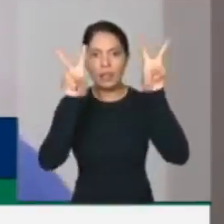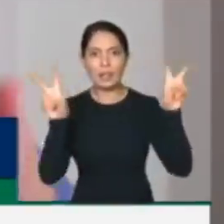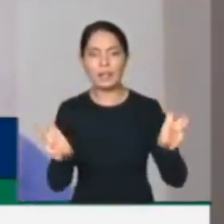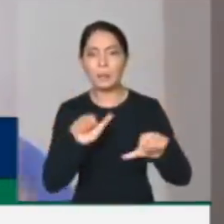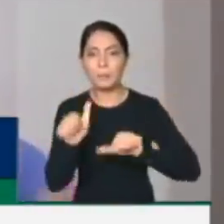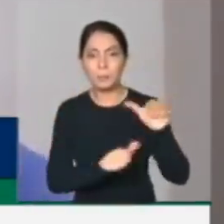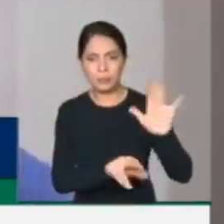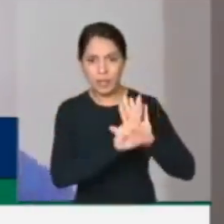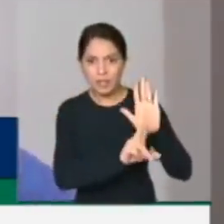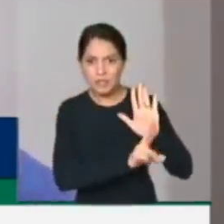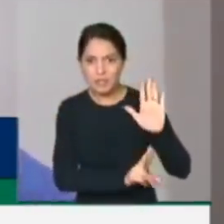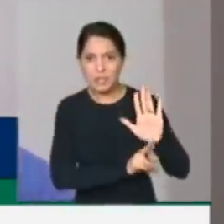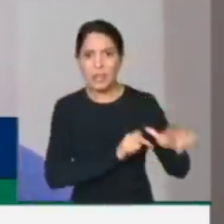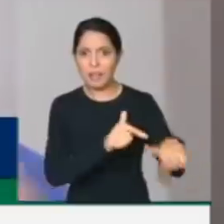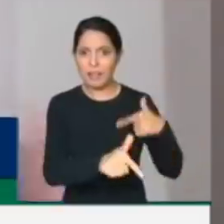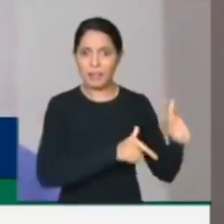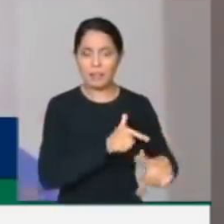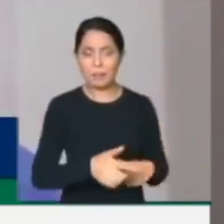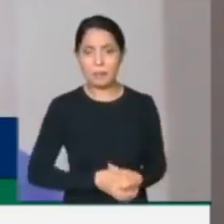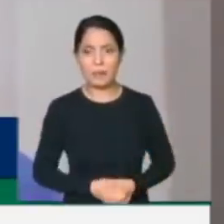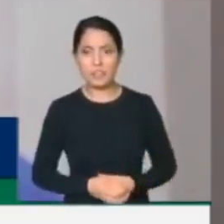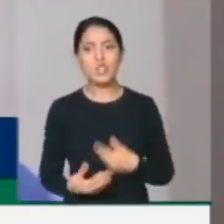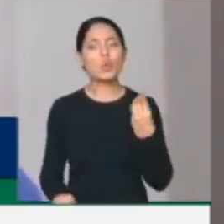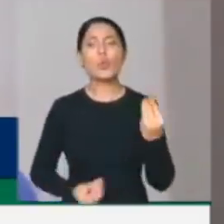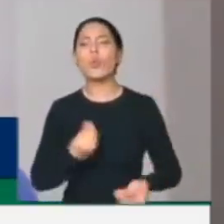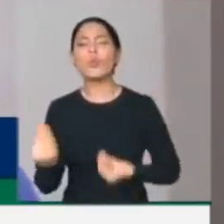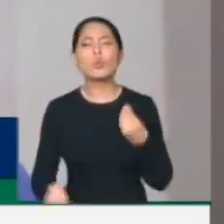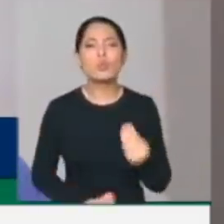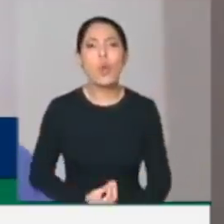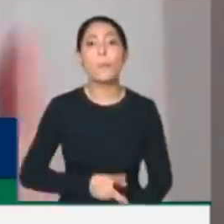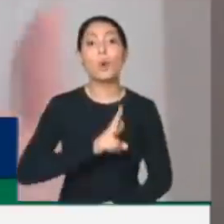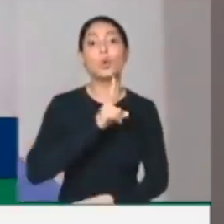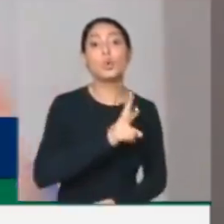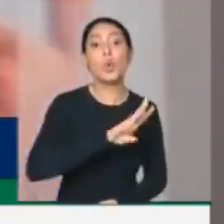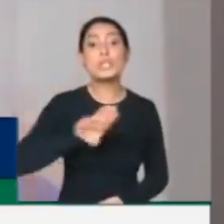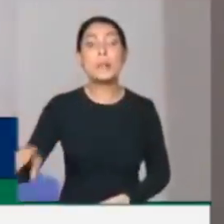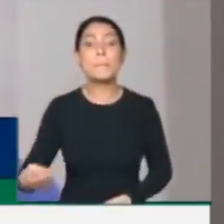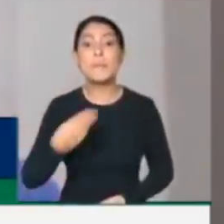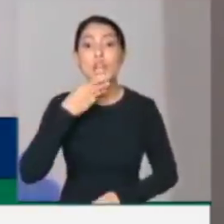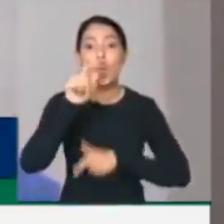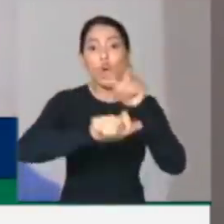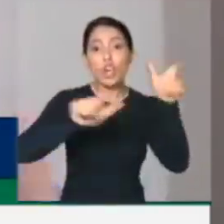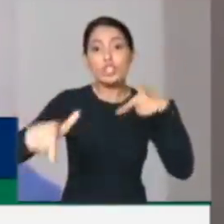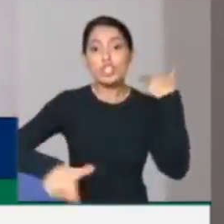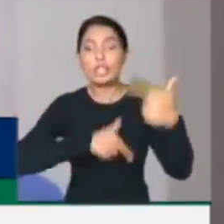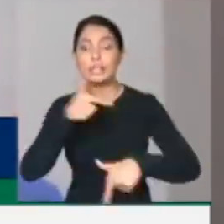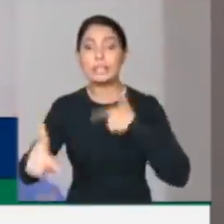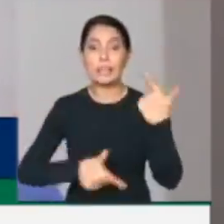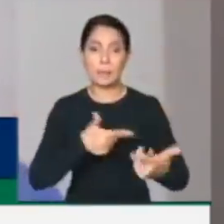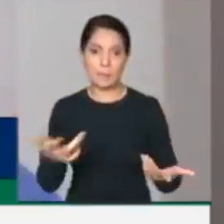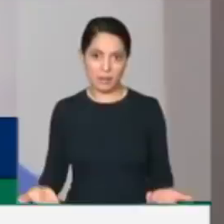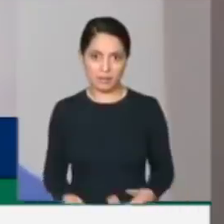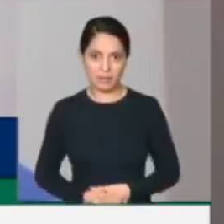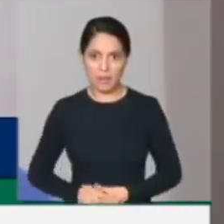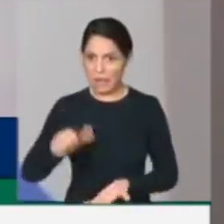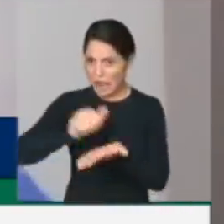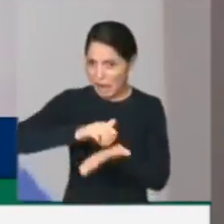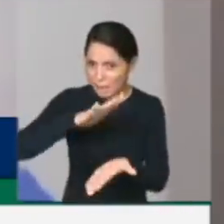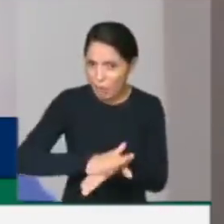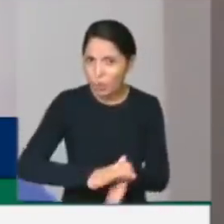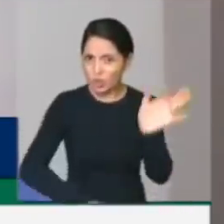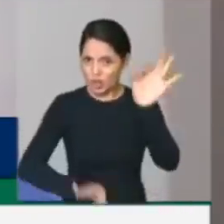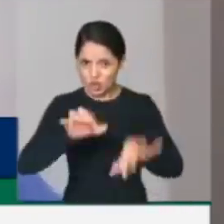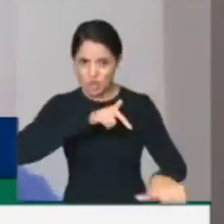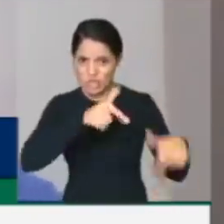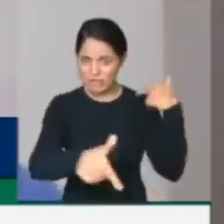os números dizem? Bom, o que o IPEA diz é a geração de 2 milhões de empregos. É uma queda histórica na indústria da multa da justiça do trabalho.